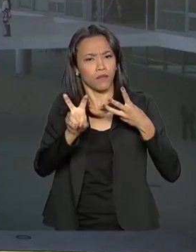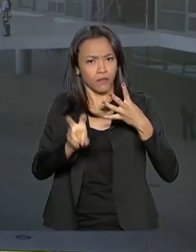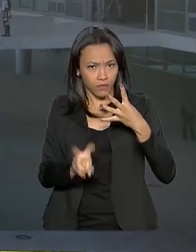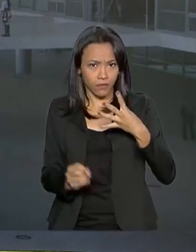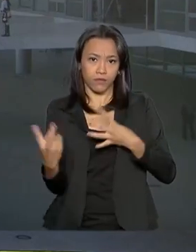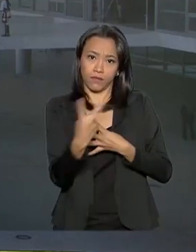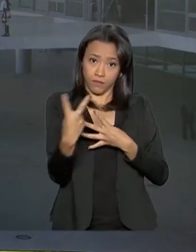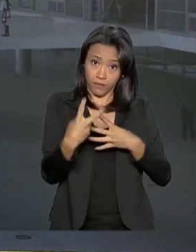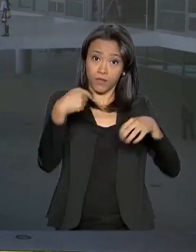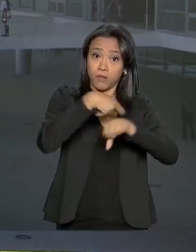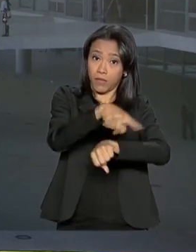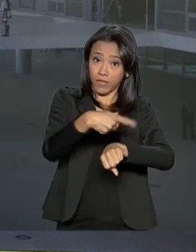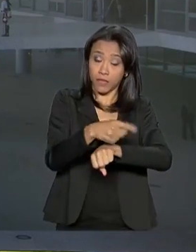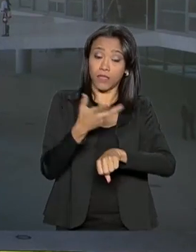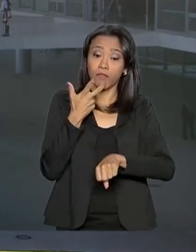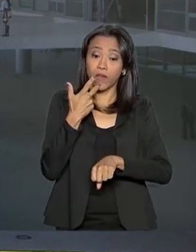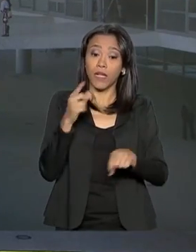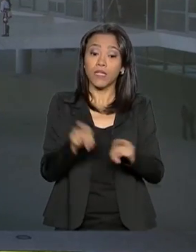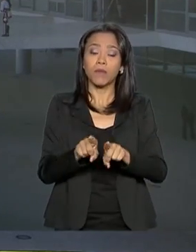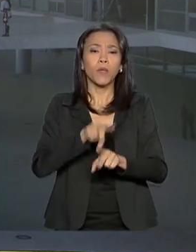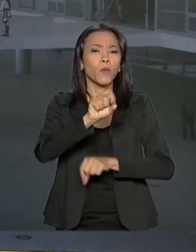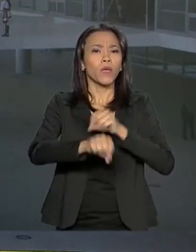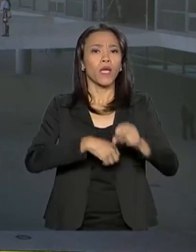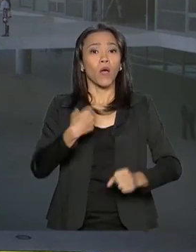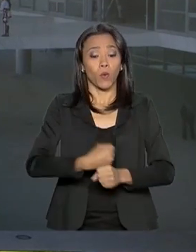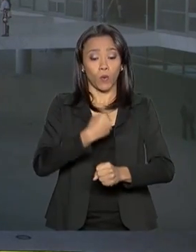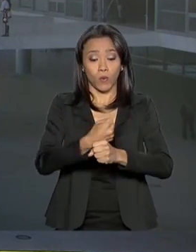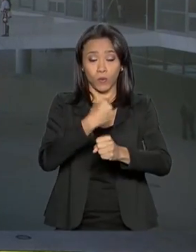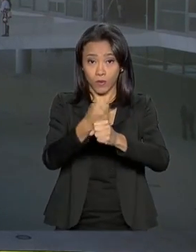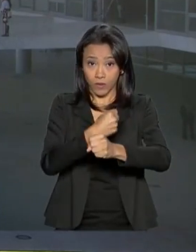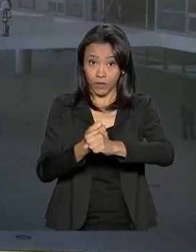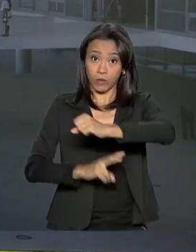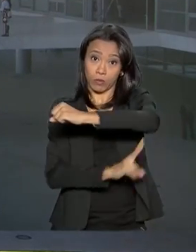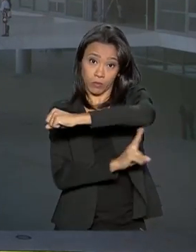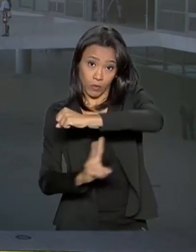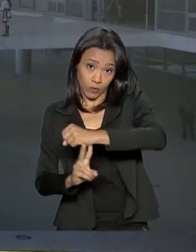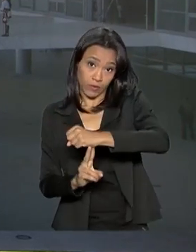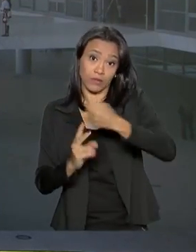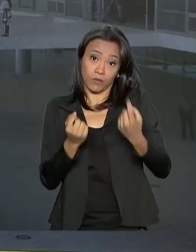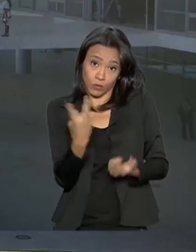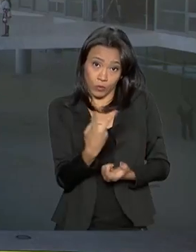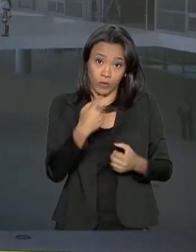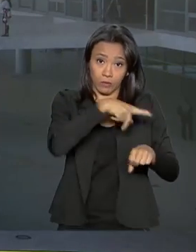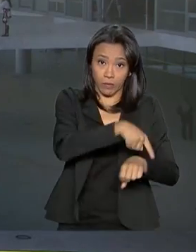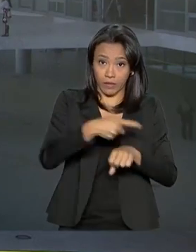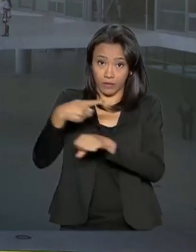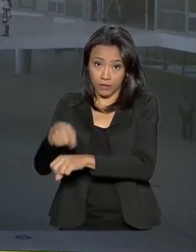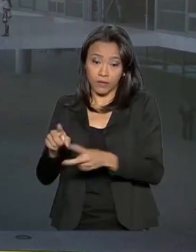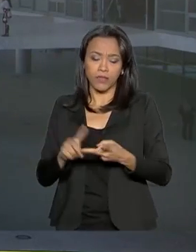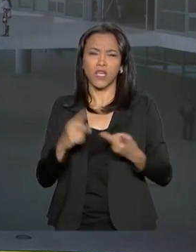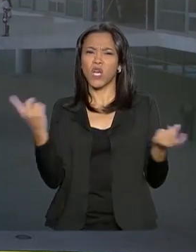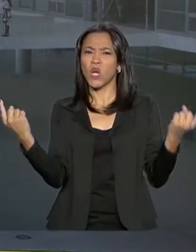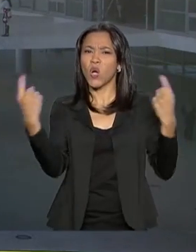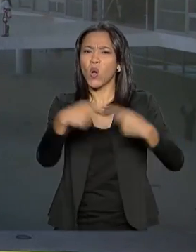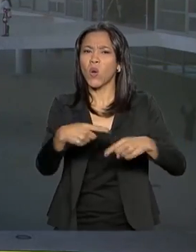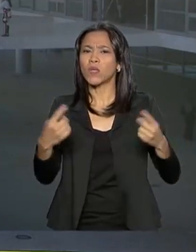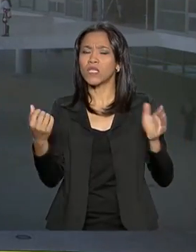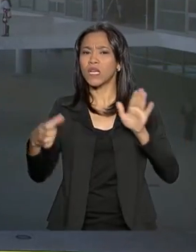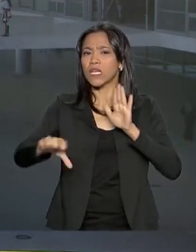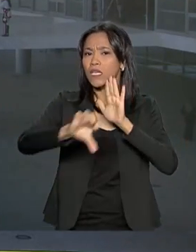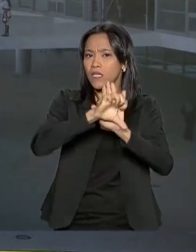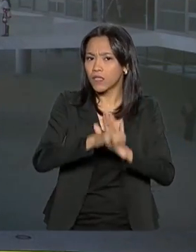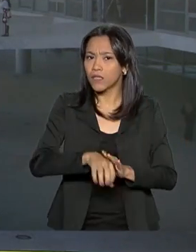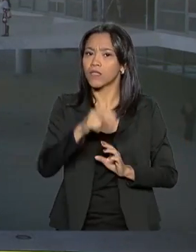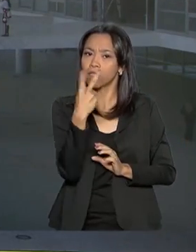e a gente destaca a construção de pontes entre o Brasil e o Paraguai, o combate à criminalidade entre os dois